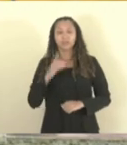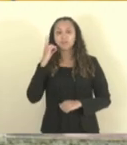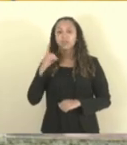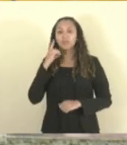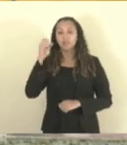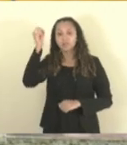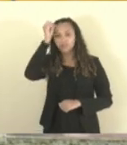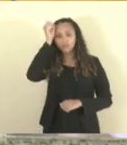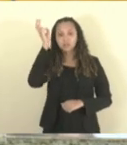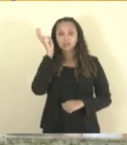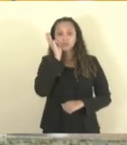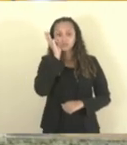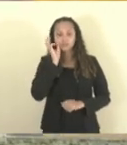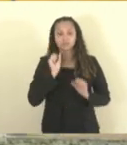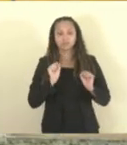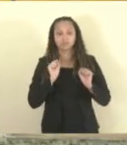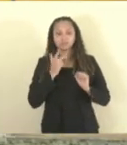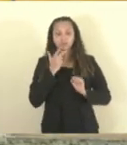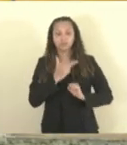Sérgio Meneghelli, com a palavra.